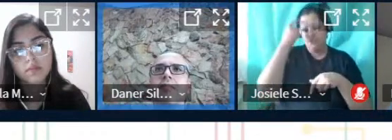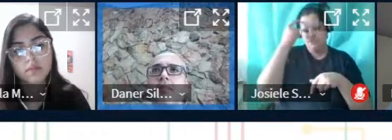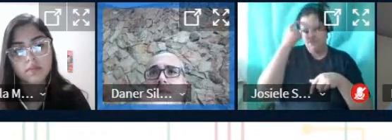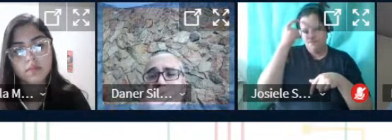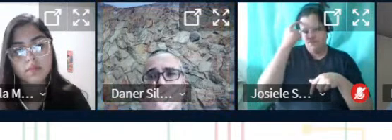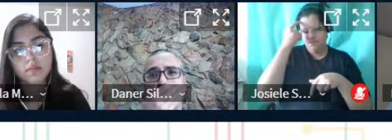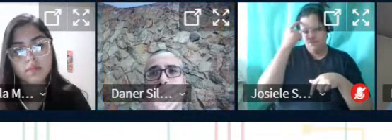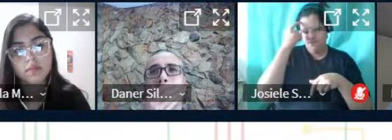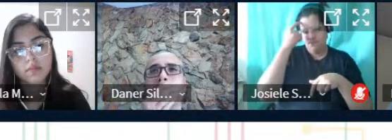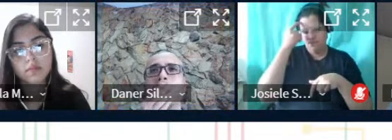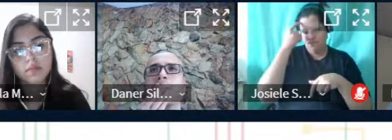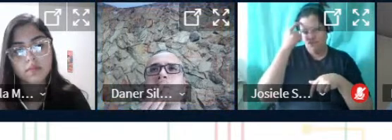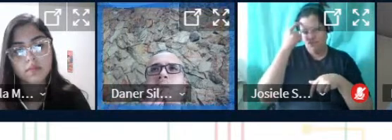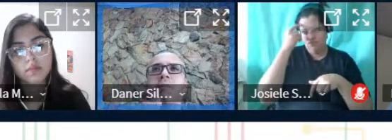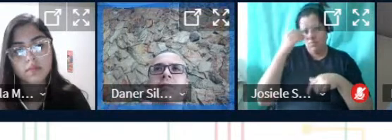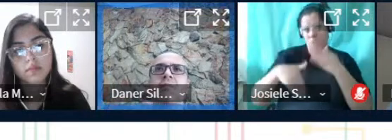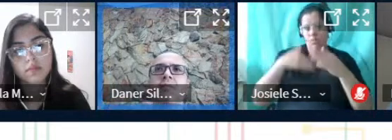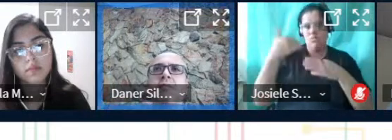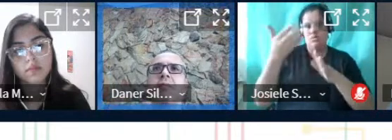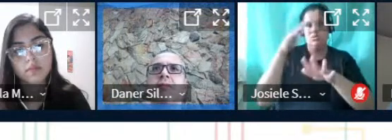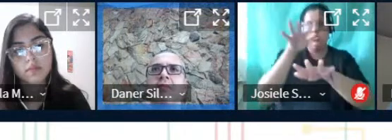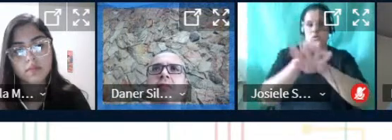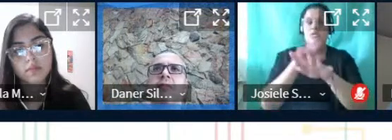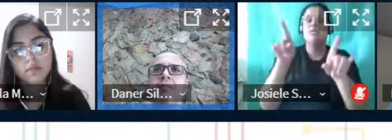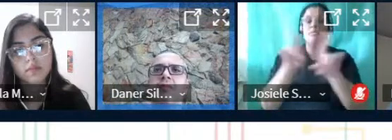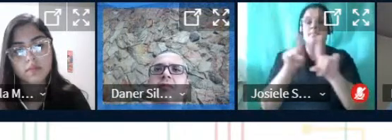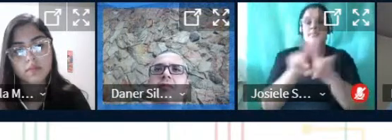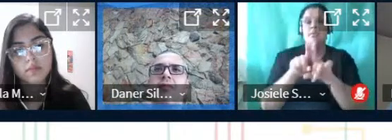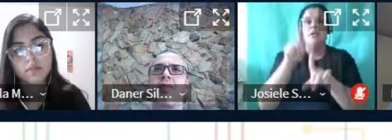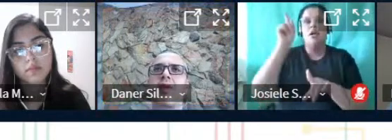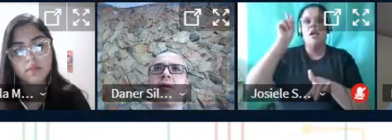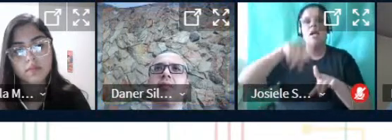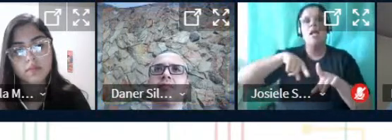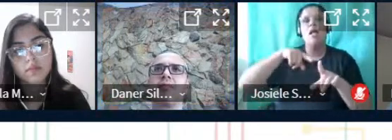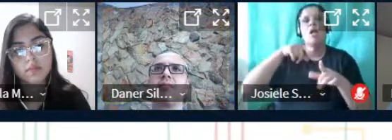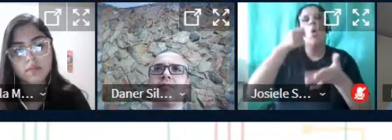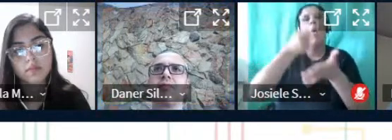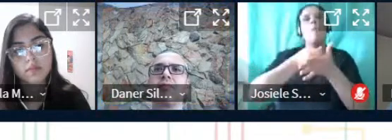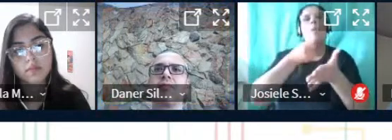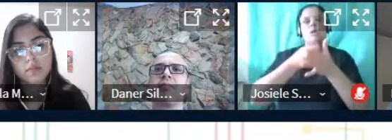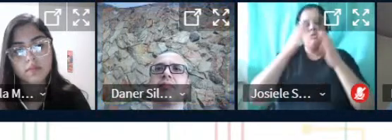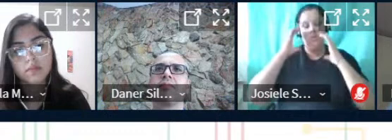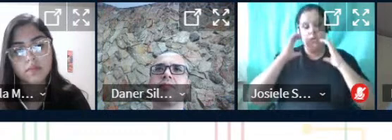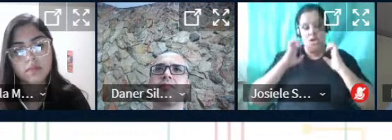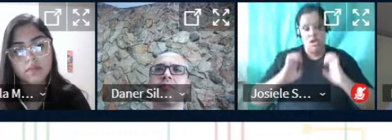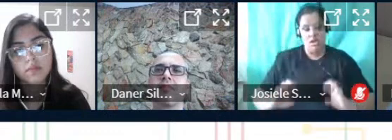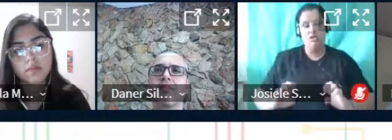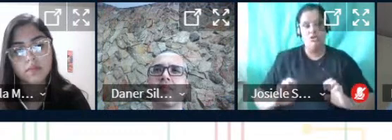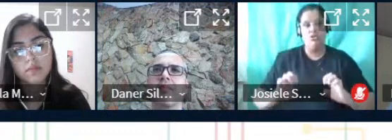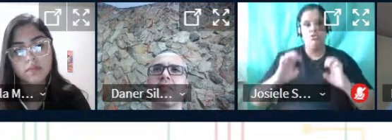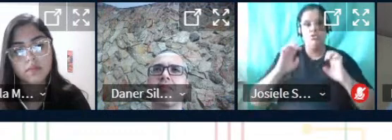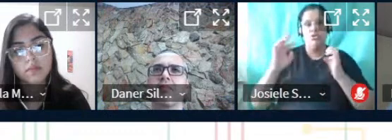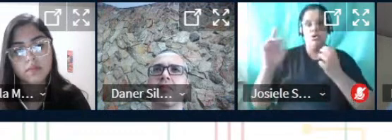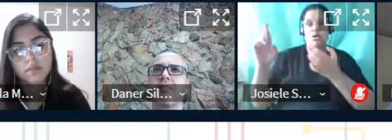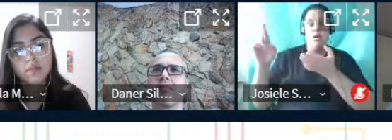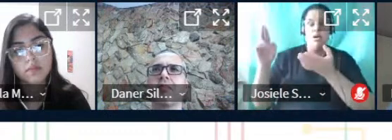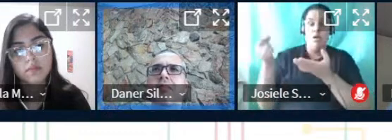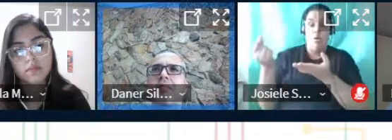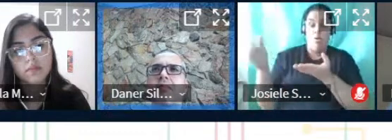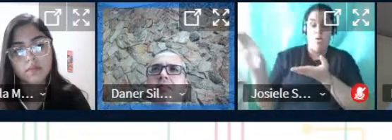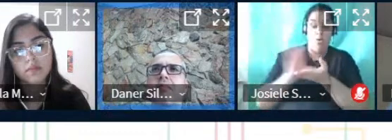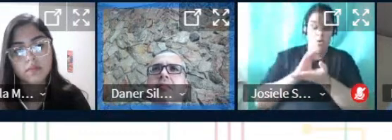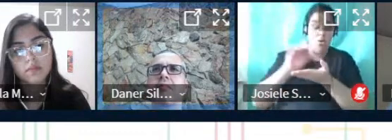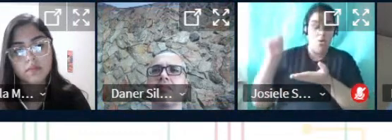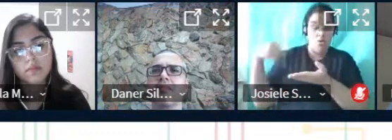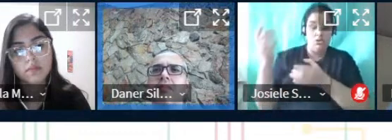nos processos de inclusão isso é um compromisso ético da docência compromisso ético e a questão de recursos né utilizar recursos que outros